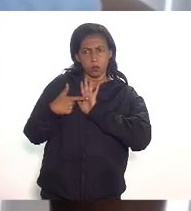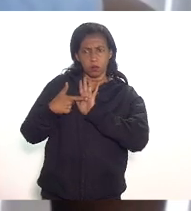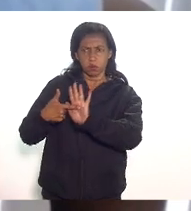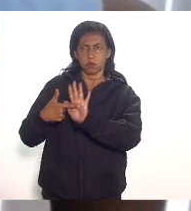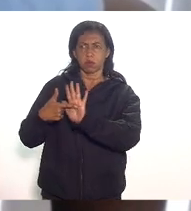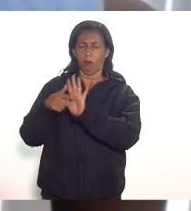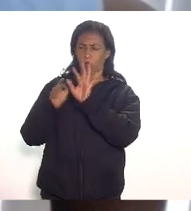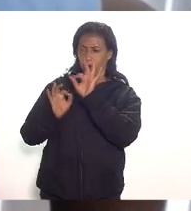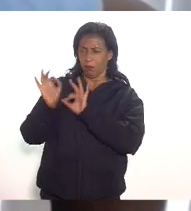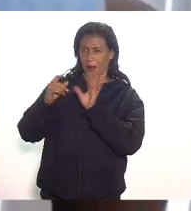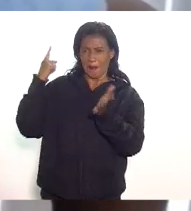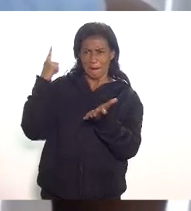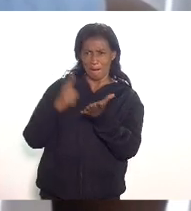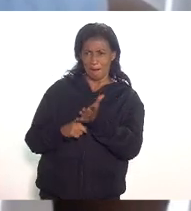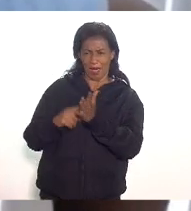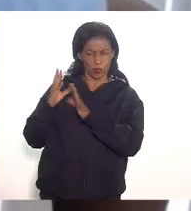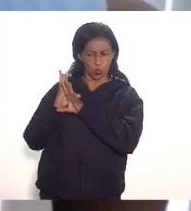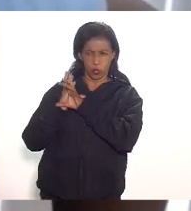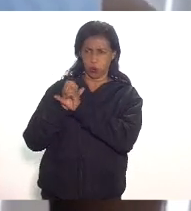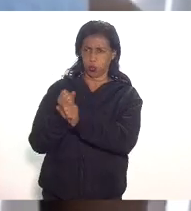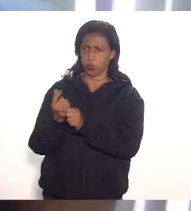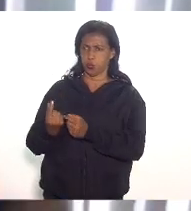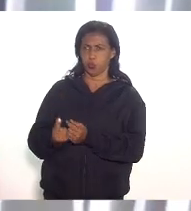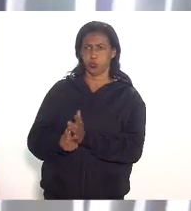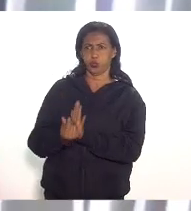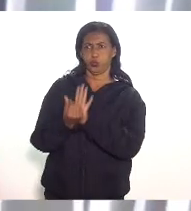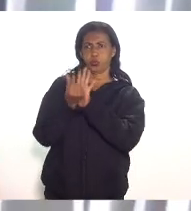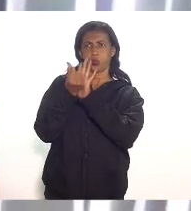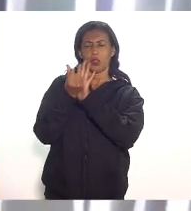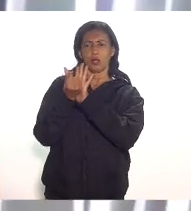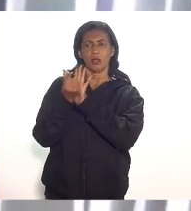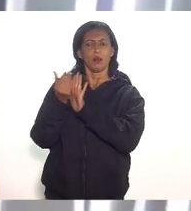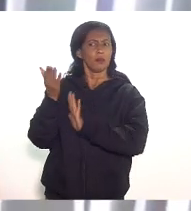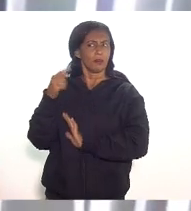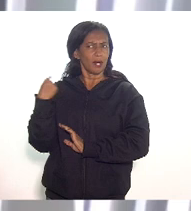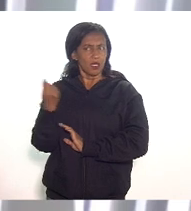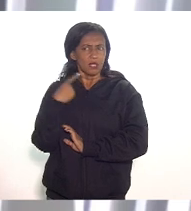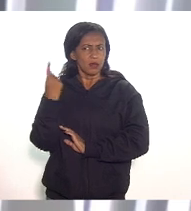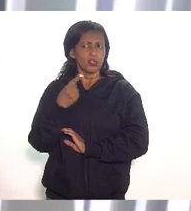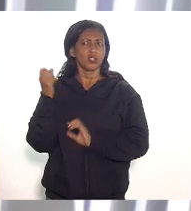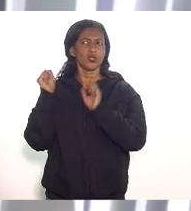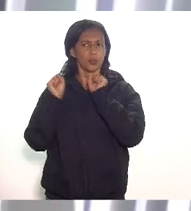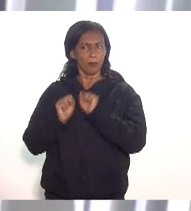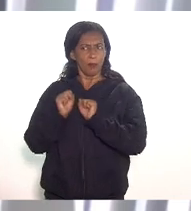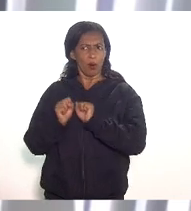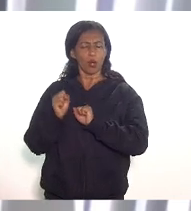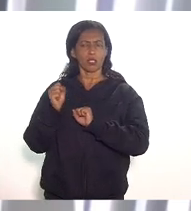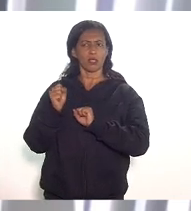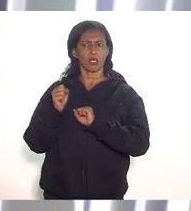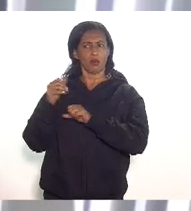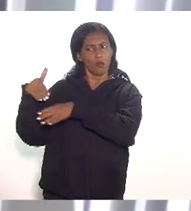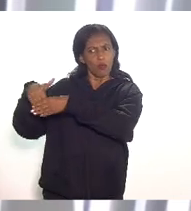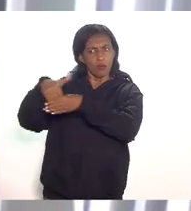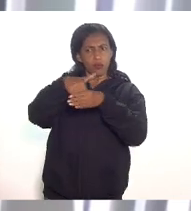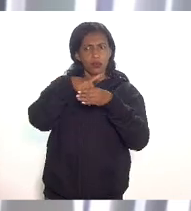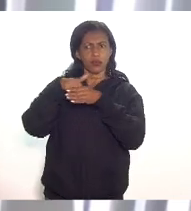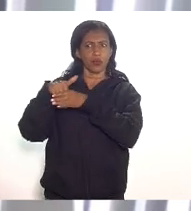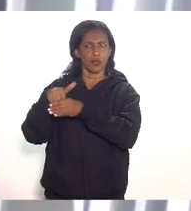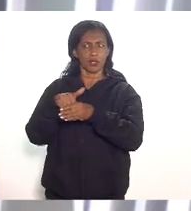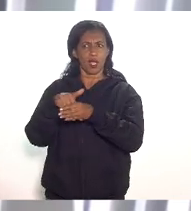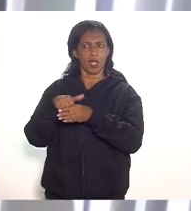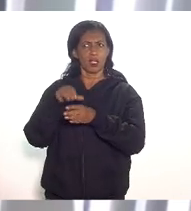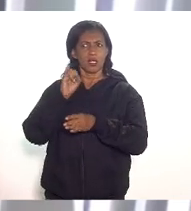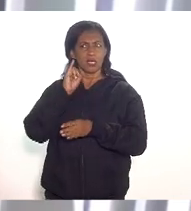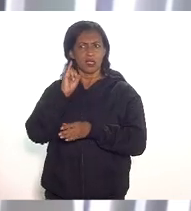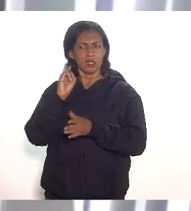projeção do impacto orçamentário para que a gente possa digamos levar a matéria à votação porque senão a gente fica